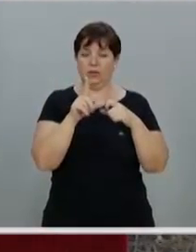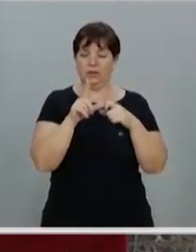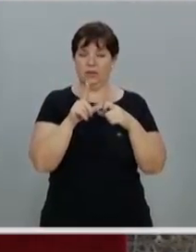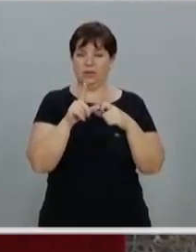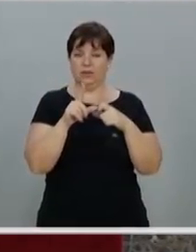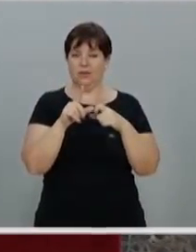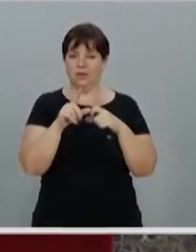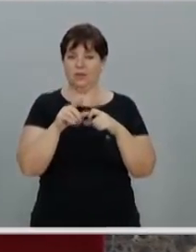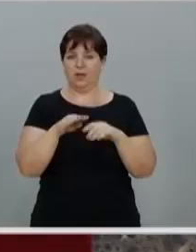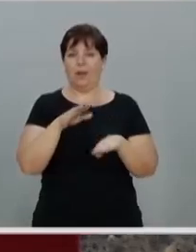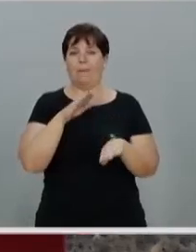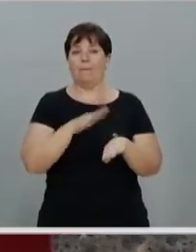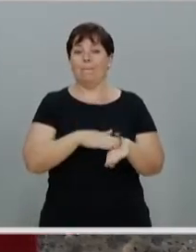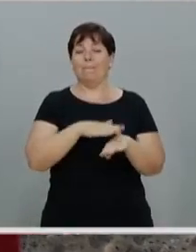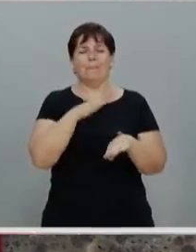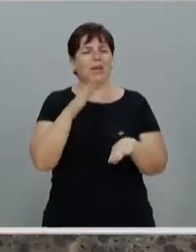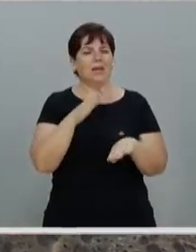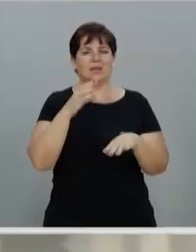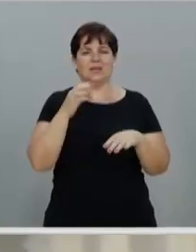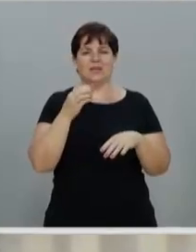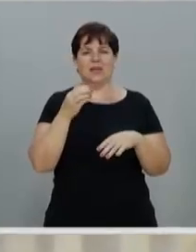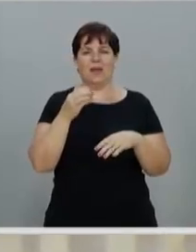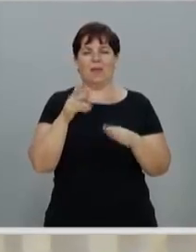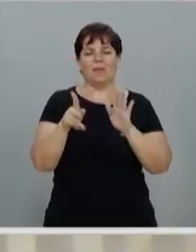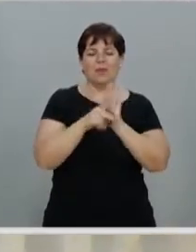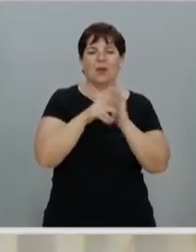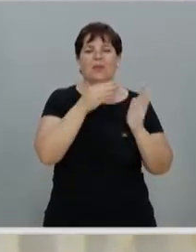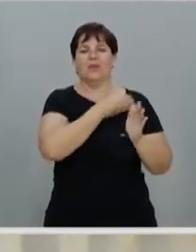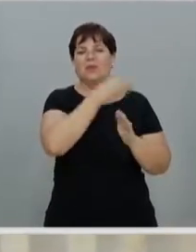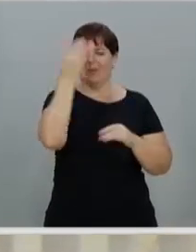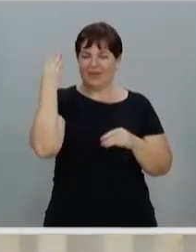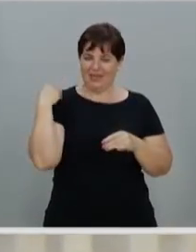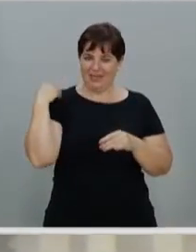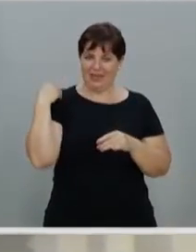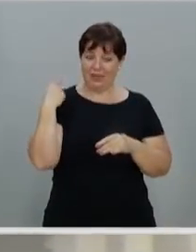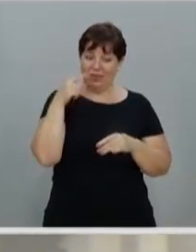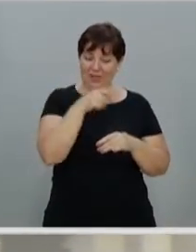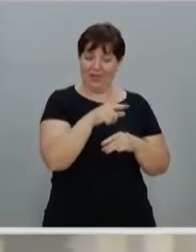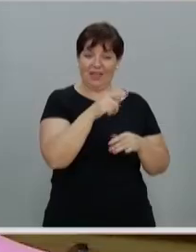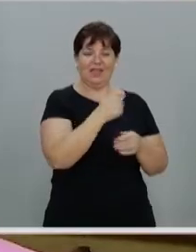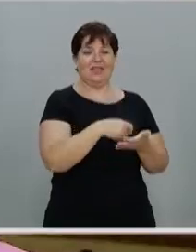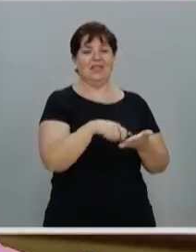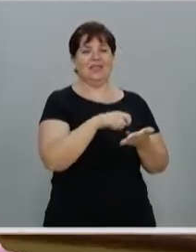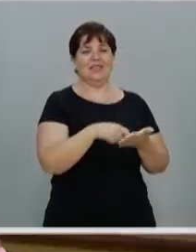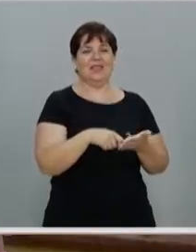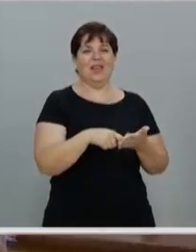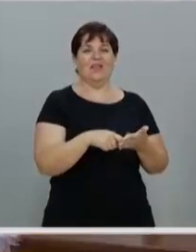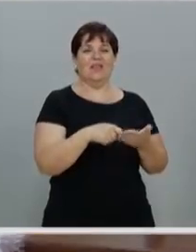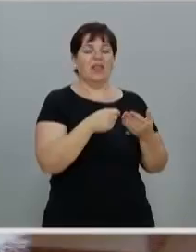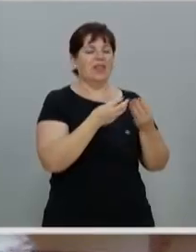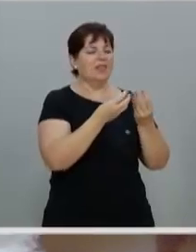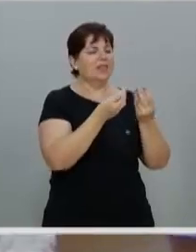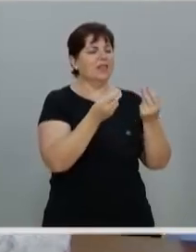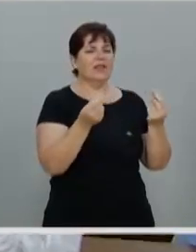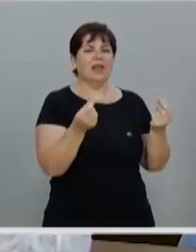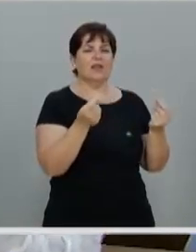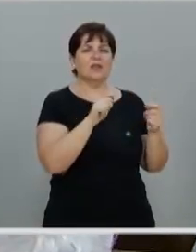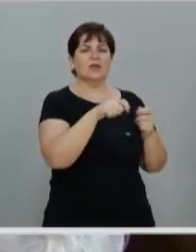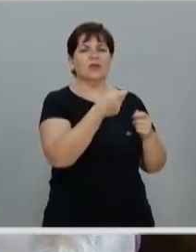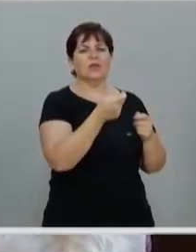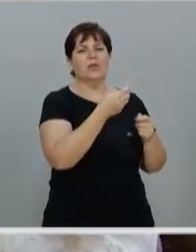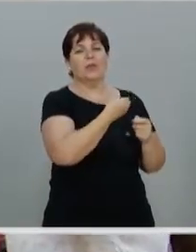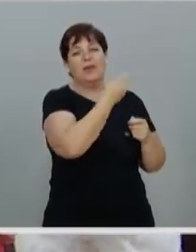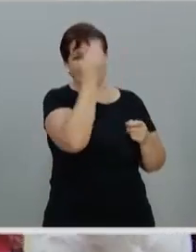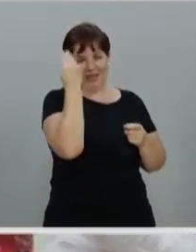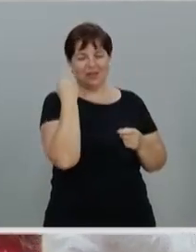o mais mariano de todos os evangelistas, ele é aquele que escreve com maior riqueza de detalhes sobre a nossa mãe